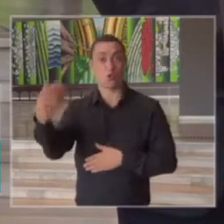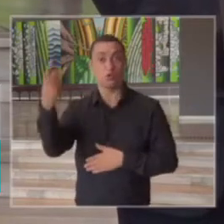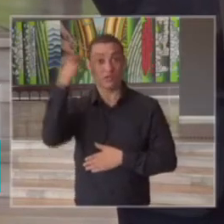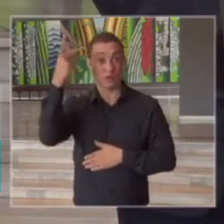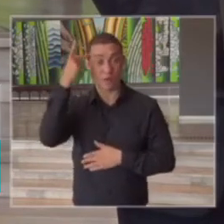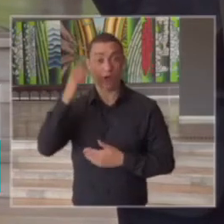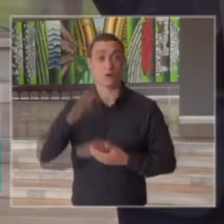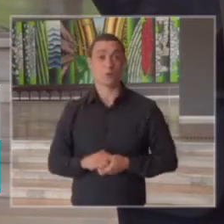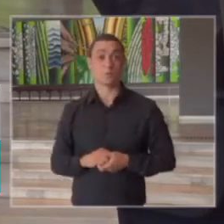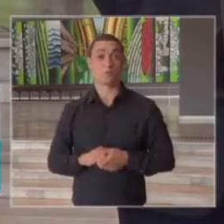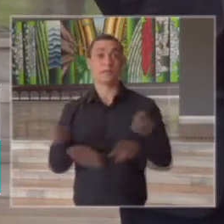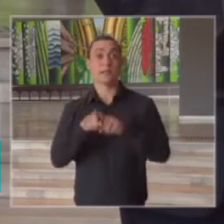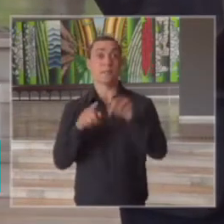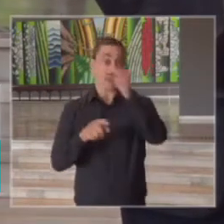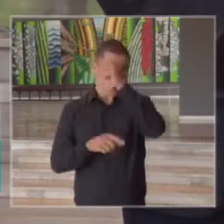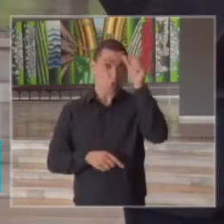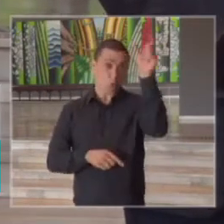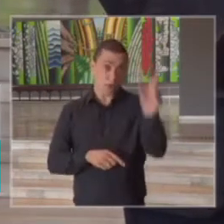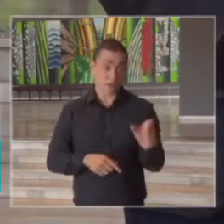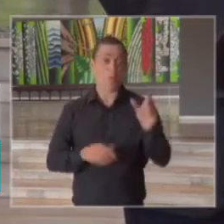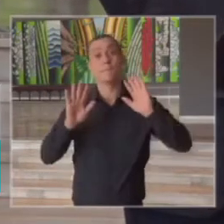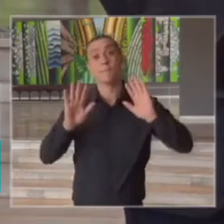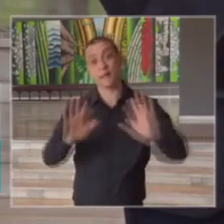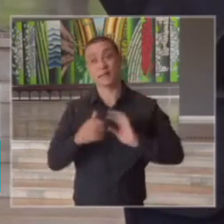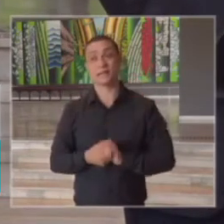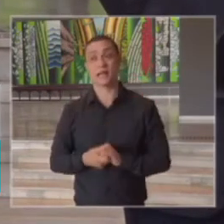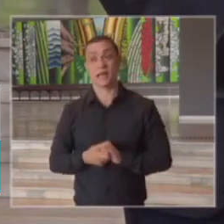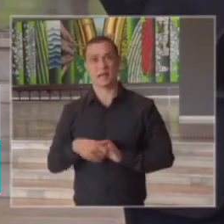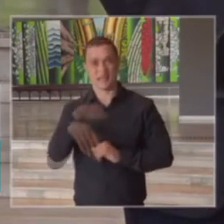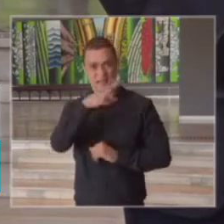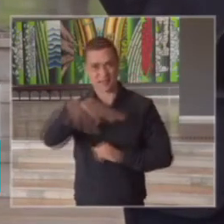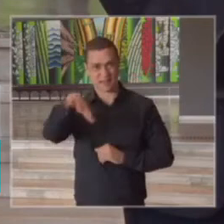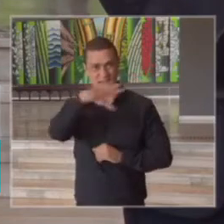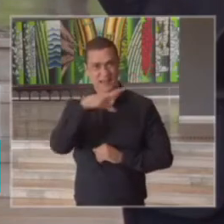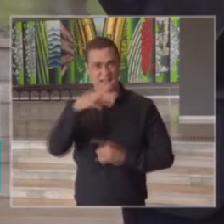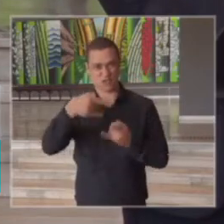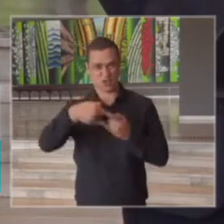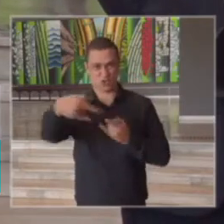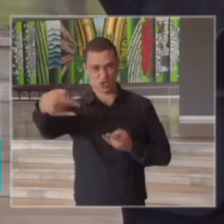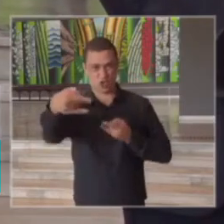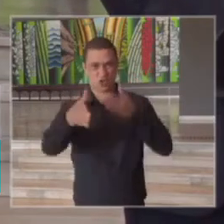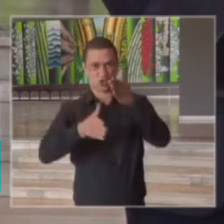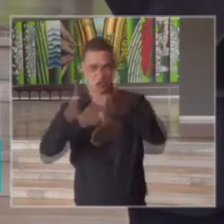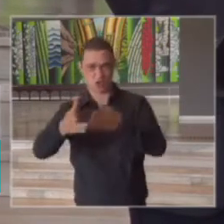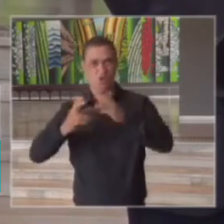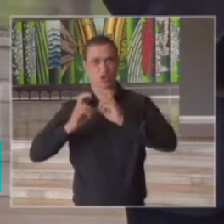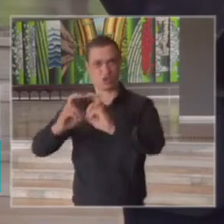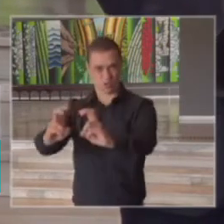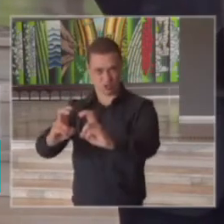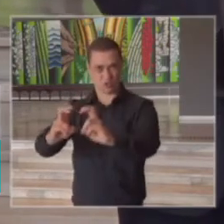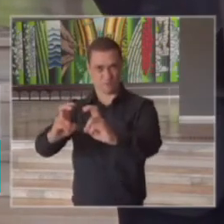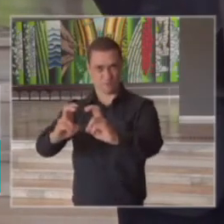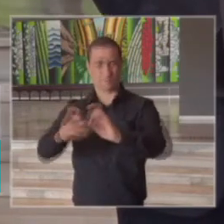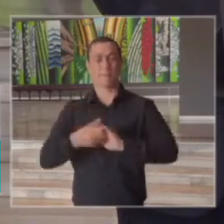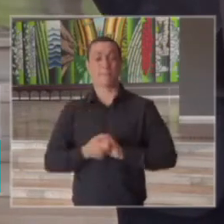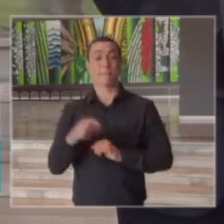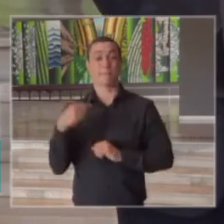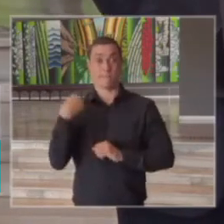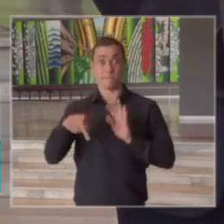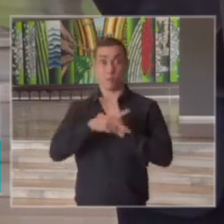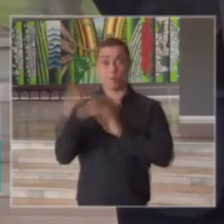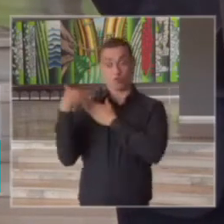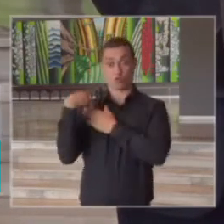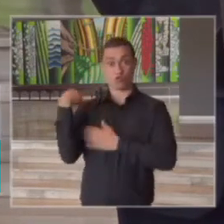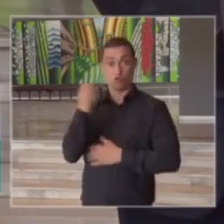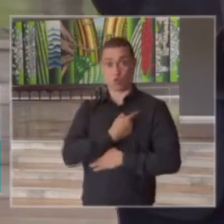São Paulo e do próprio prefeito no âmbito de trilhos que cabe ao estado metrô e trens nós estamos com